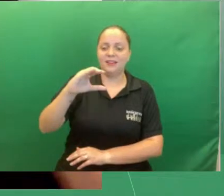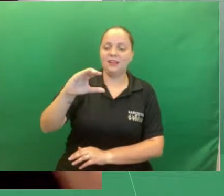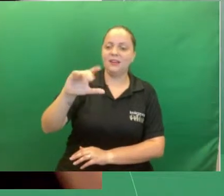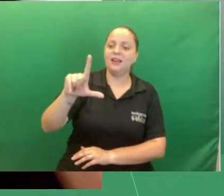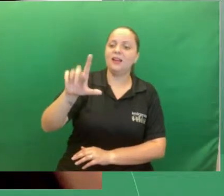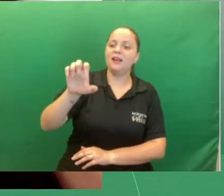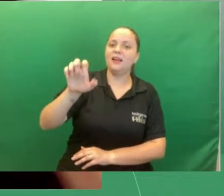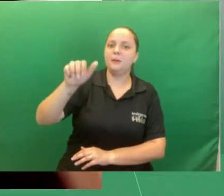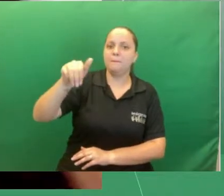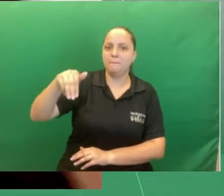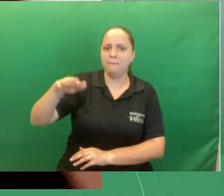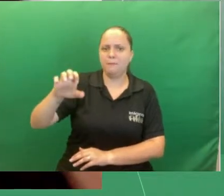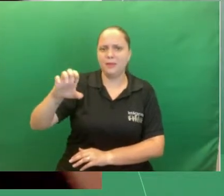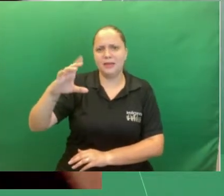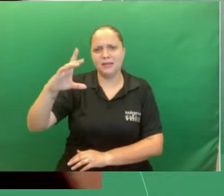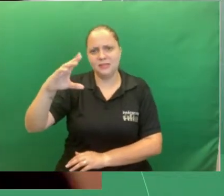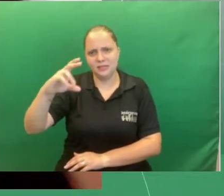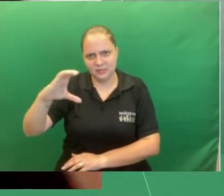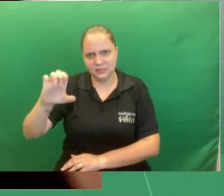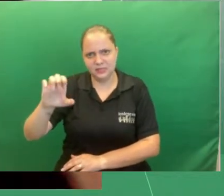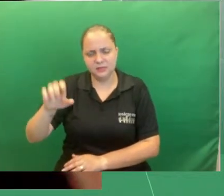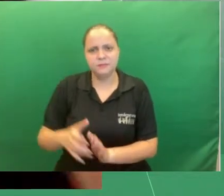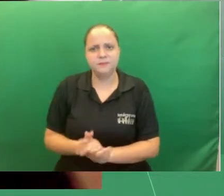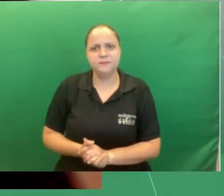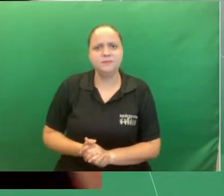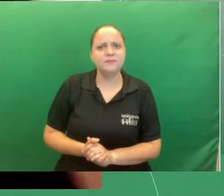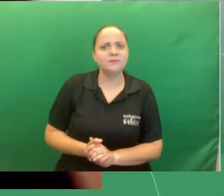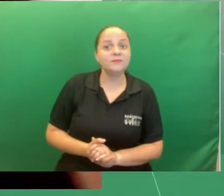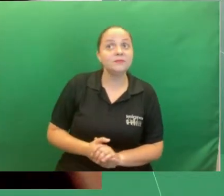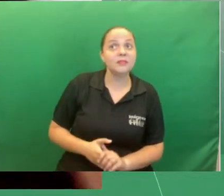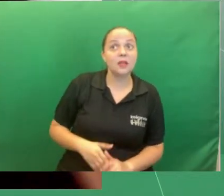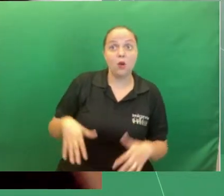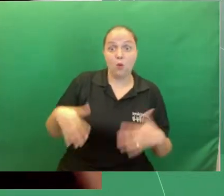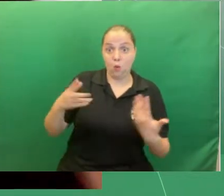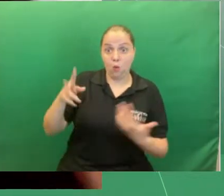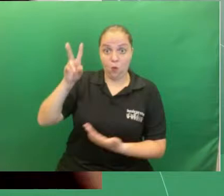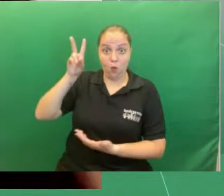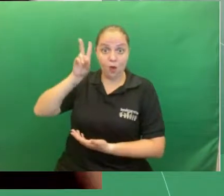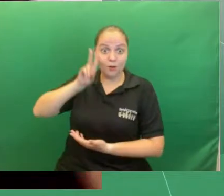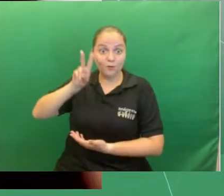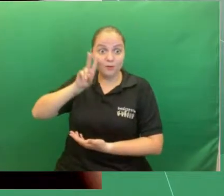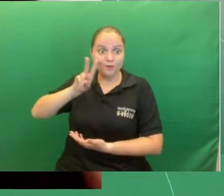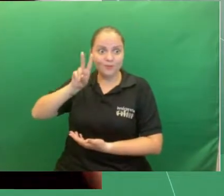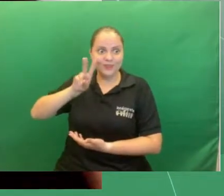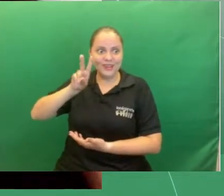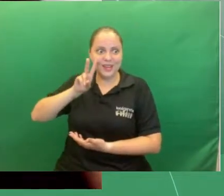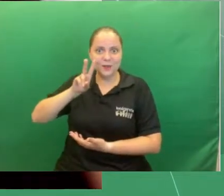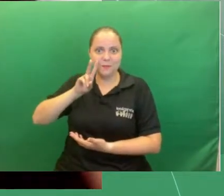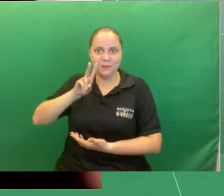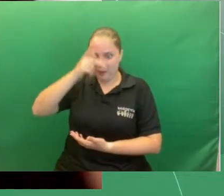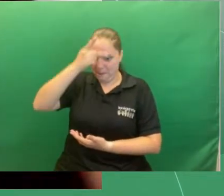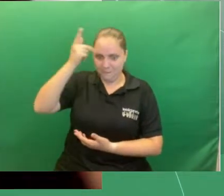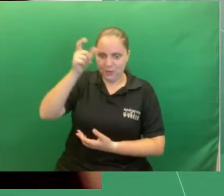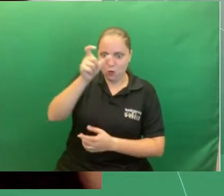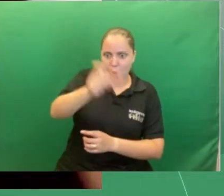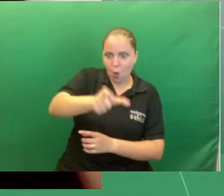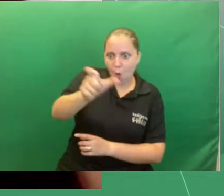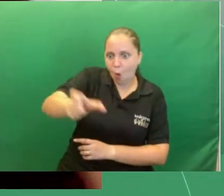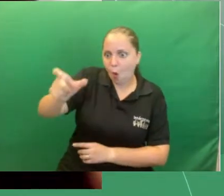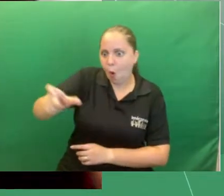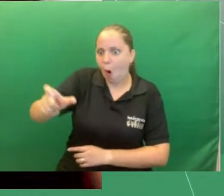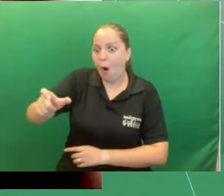Lembrar dos trabalhadores faz a diferença na história real da construção de Brasília a pesquisa tem